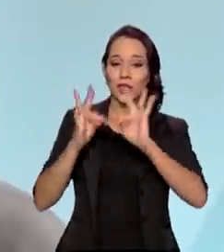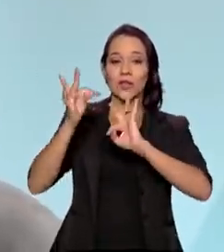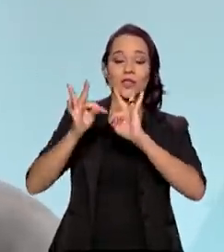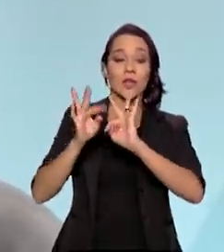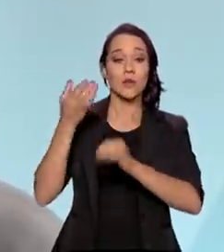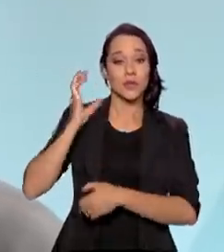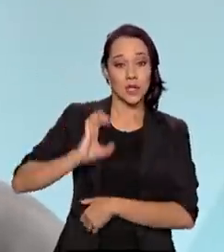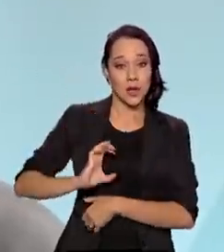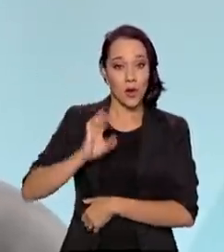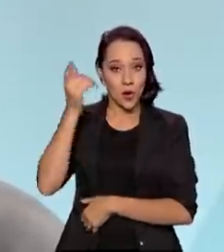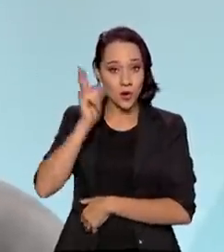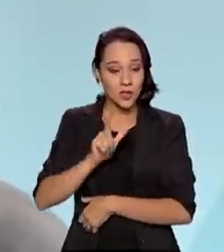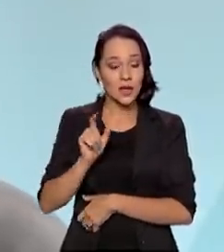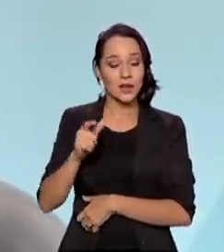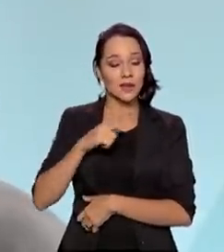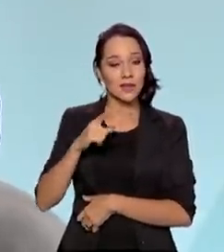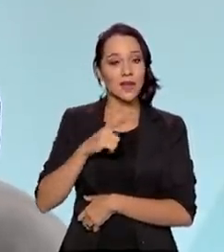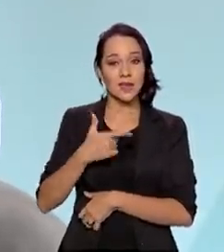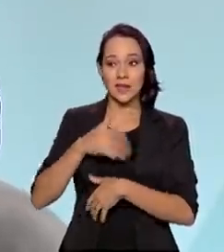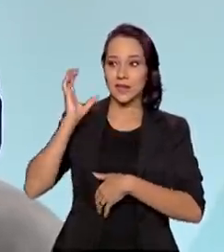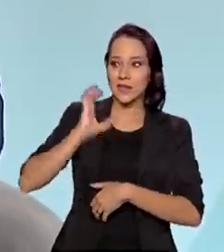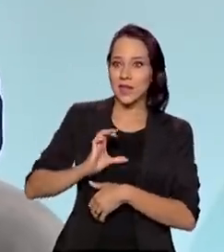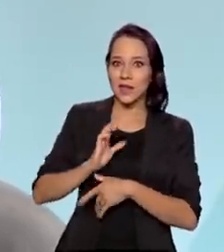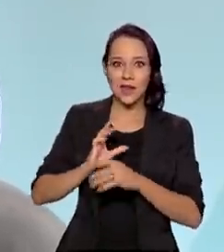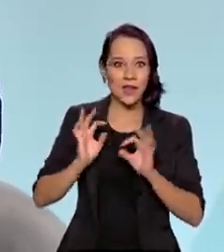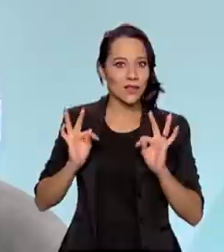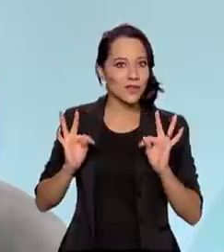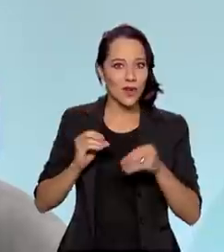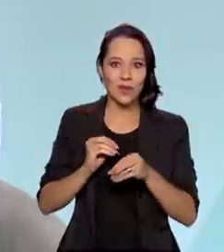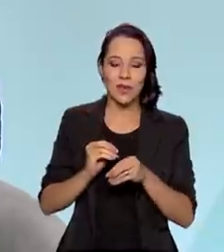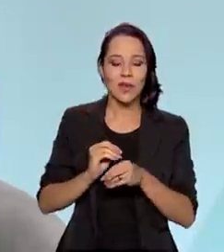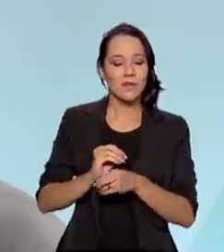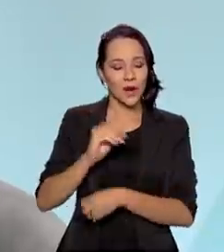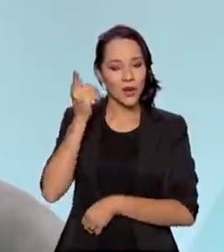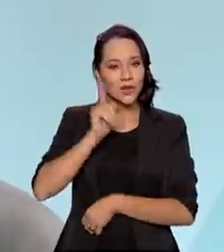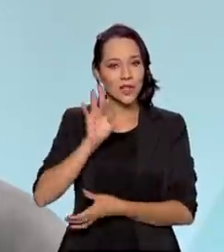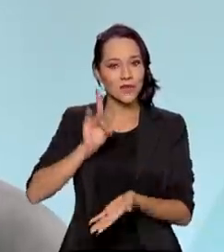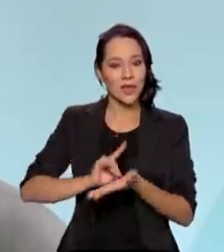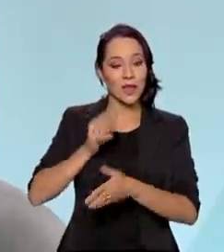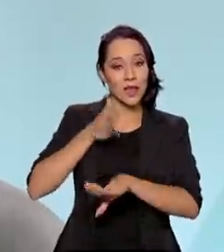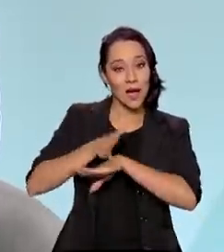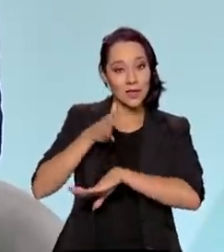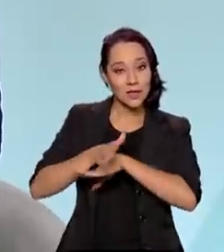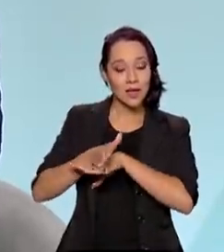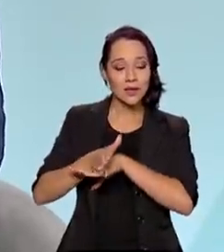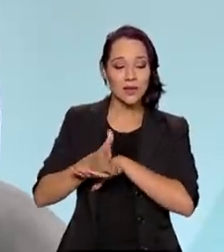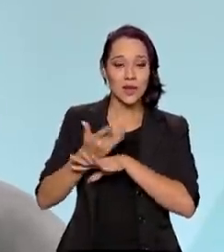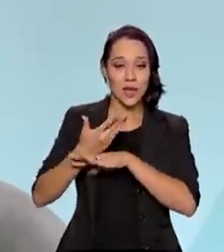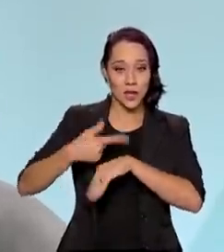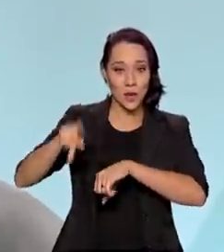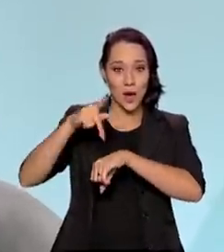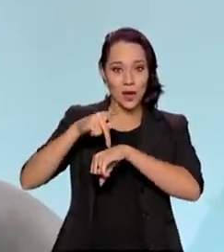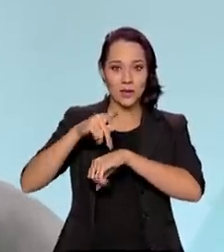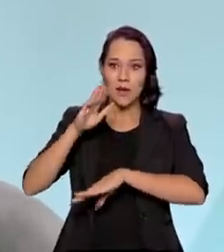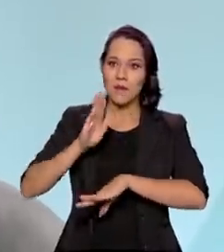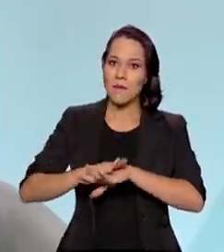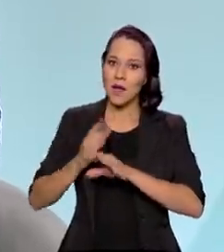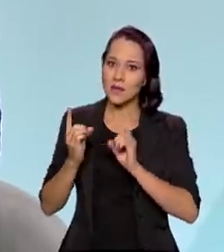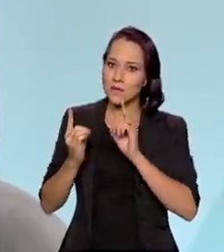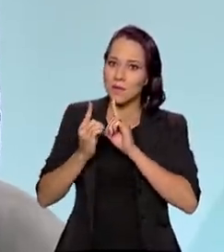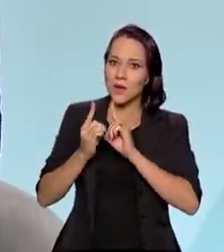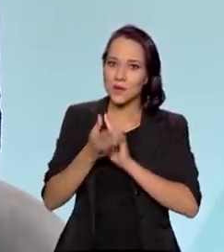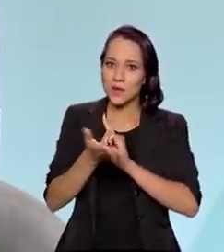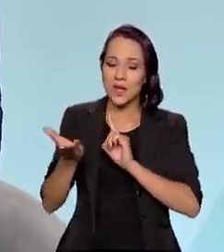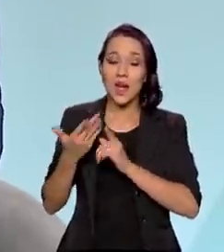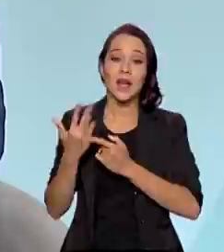para que o cidadão possa exercer sua cidadania plena, para que ele possa realmente ter acesso e que o Estado esteja cada vez mais próximo dele.